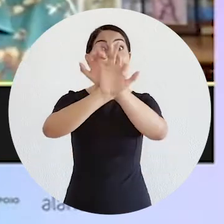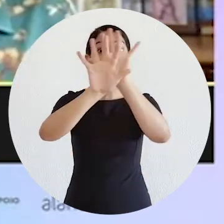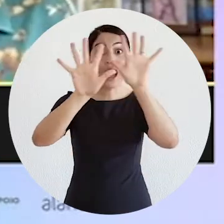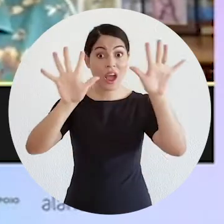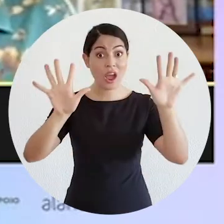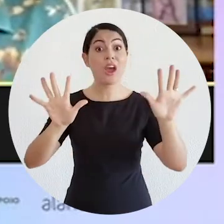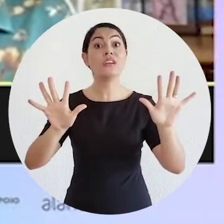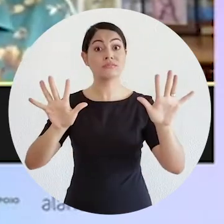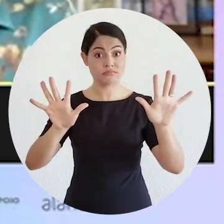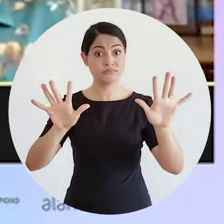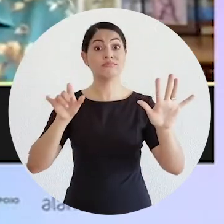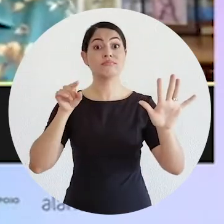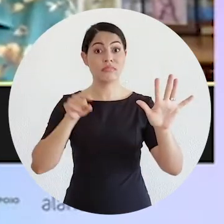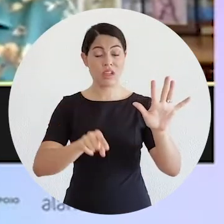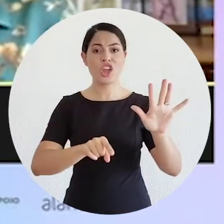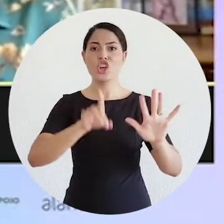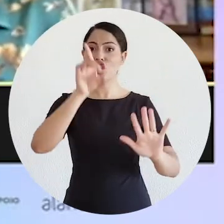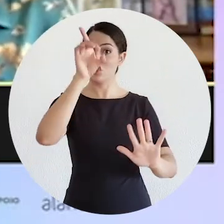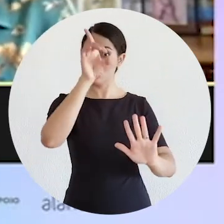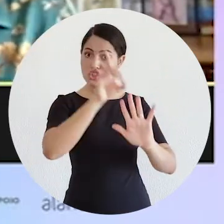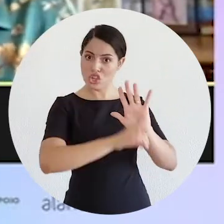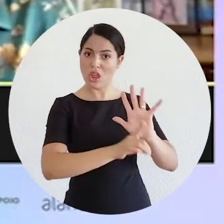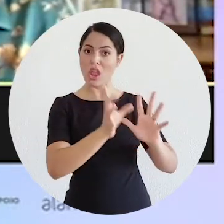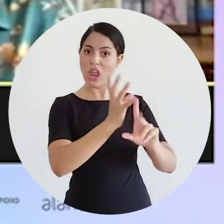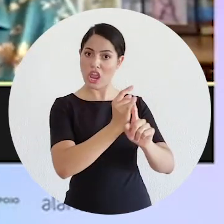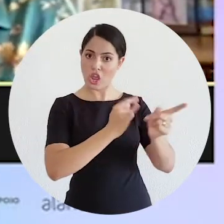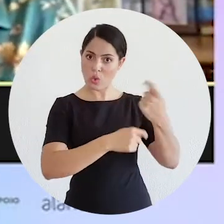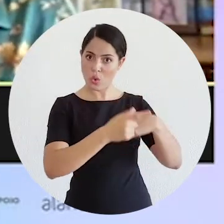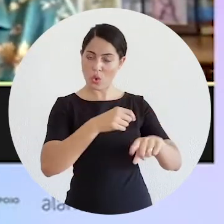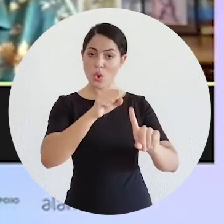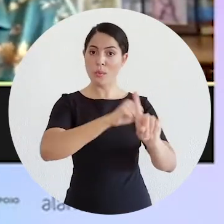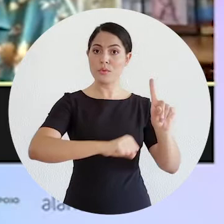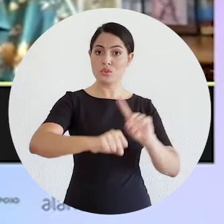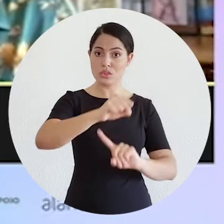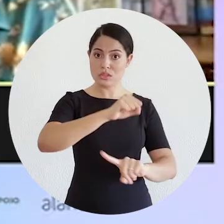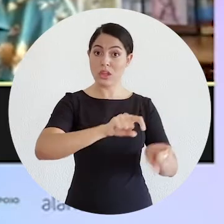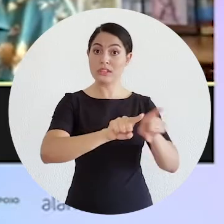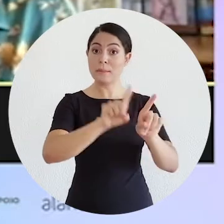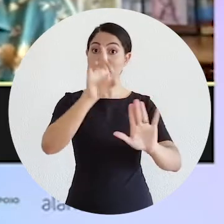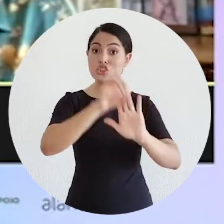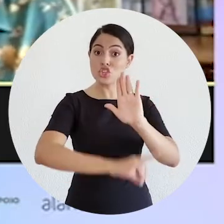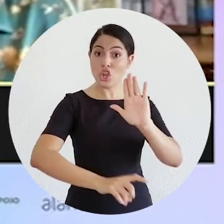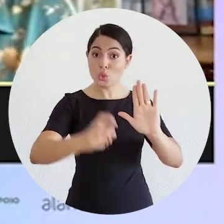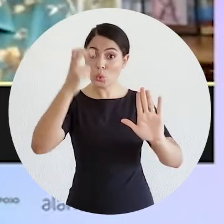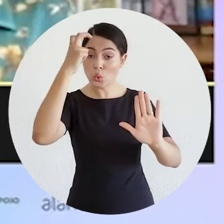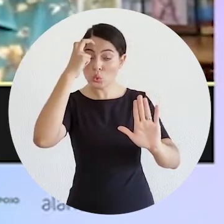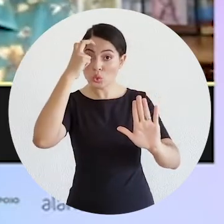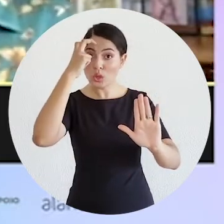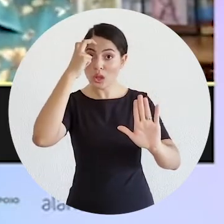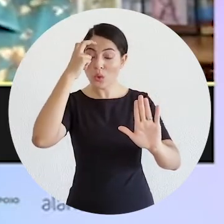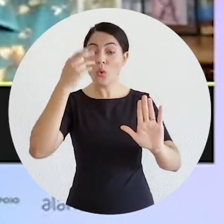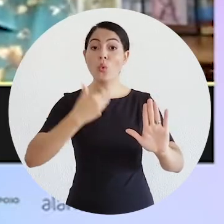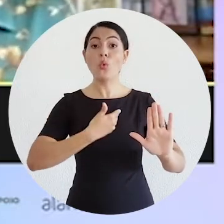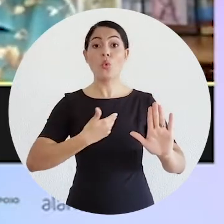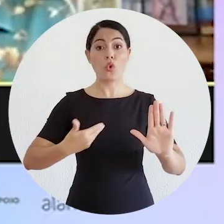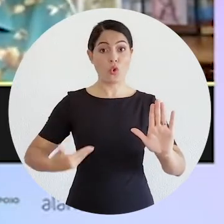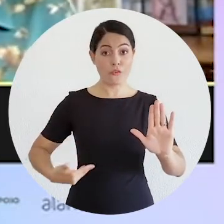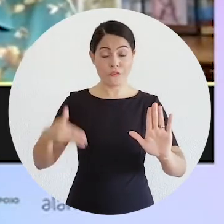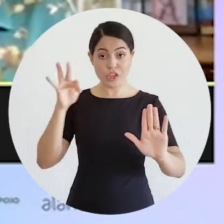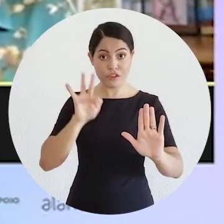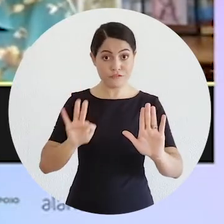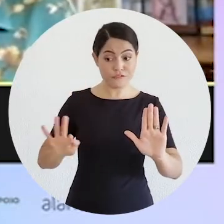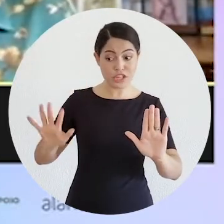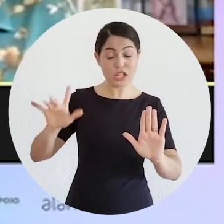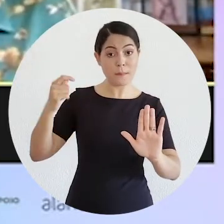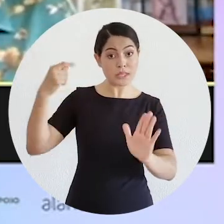claramente, que em relação aos direitos econômicos, sociais e culturais, o Estado deve